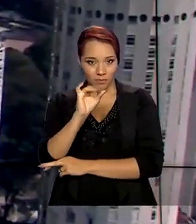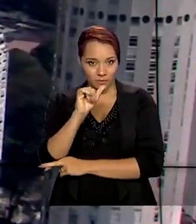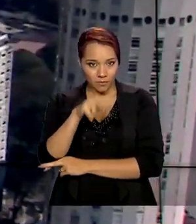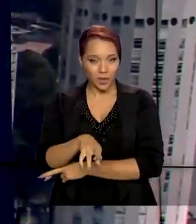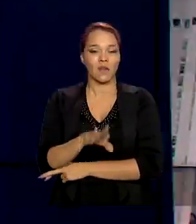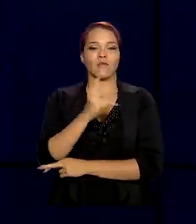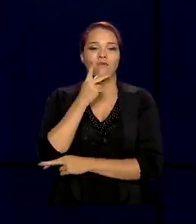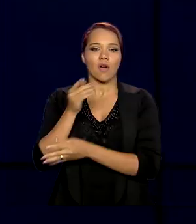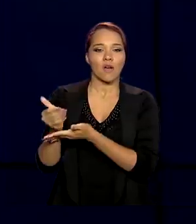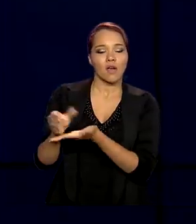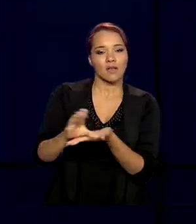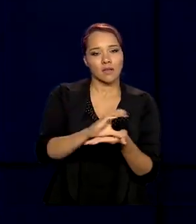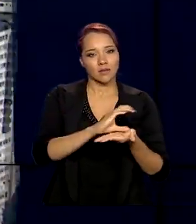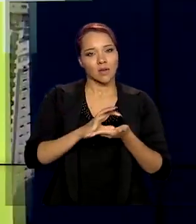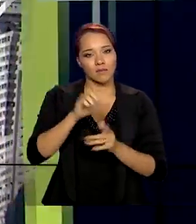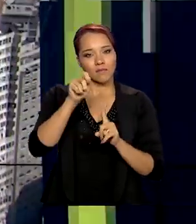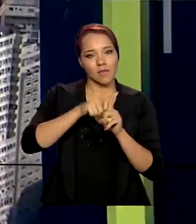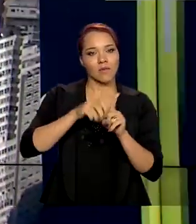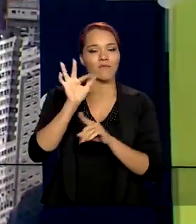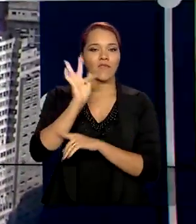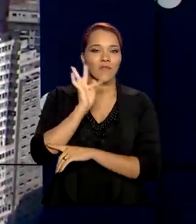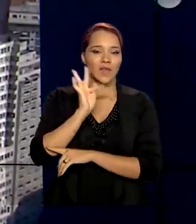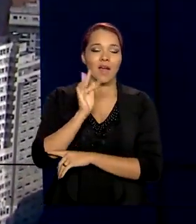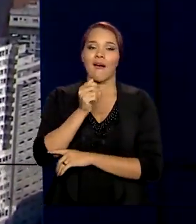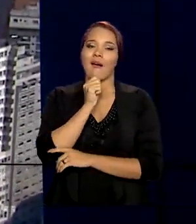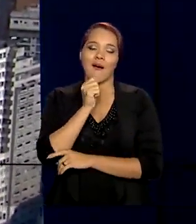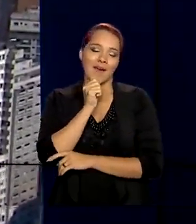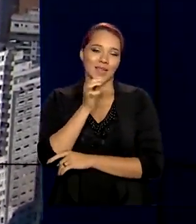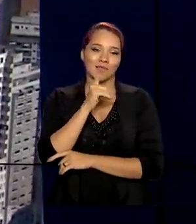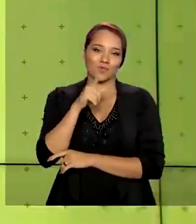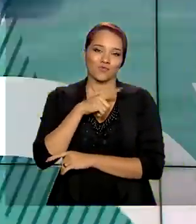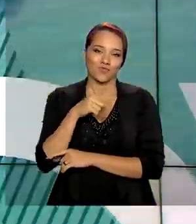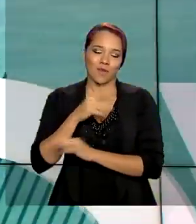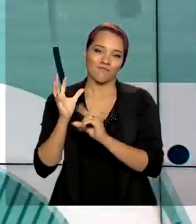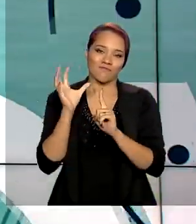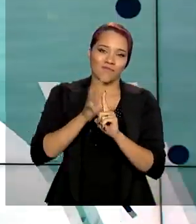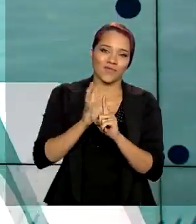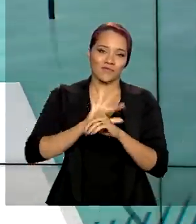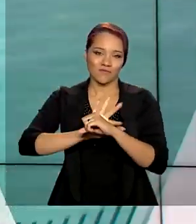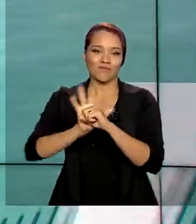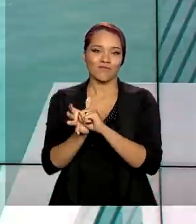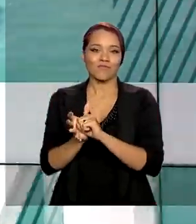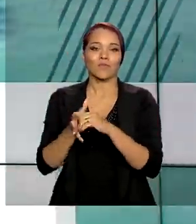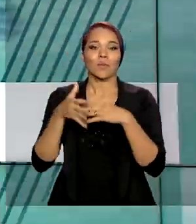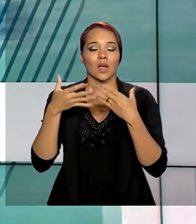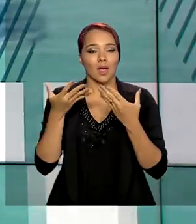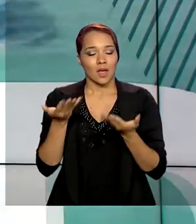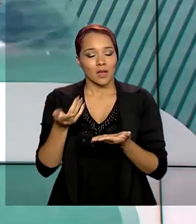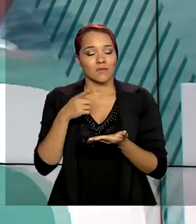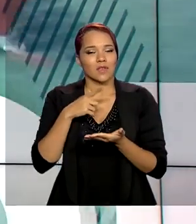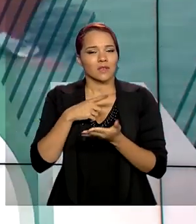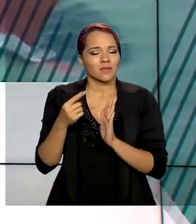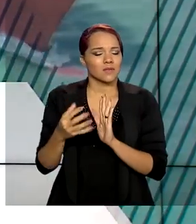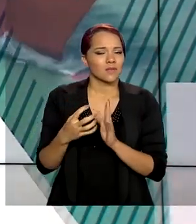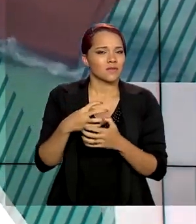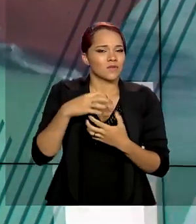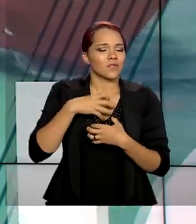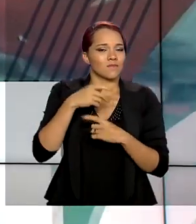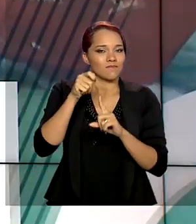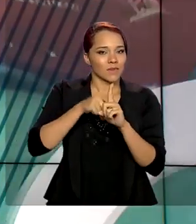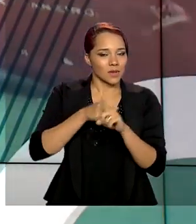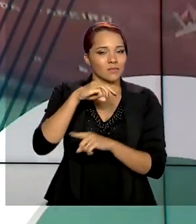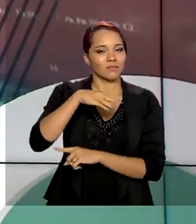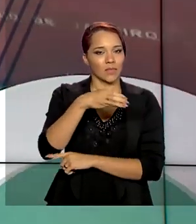fevereiro ainda não sofreu os efeitos da pandemia do coronavírus e os impactos devem ser sentidos parcialmente a partir de